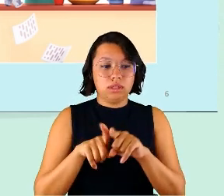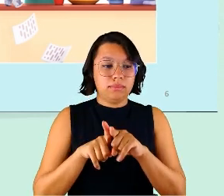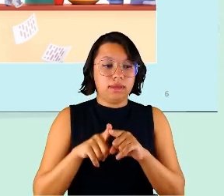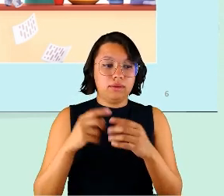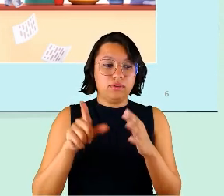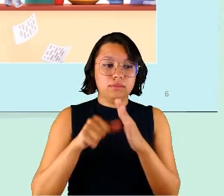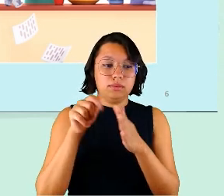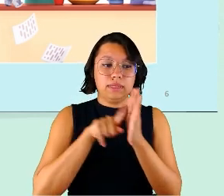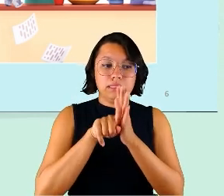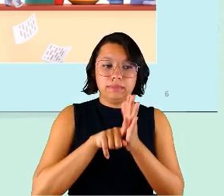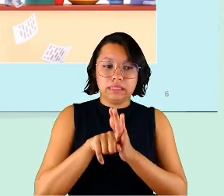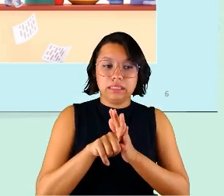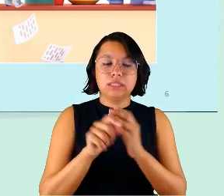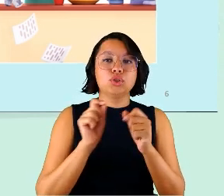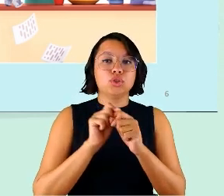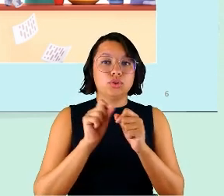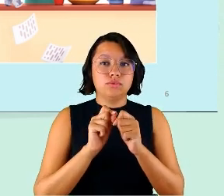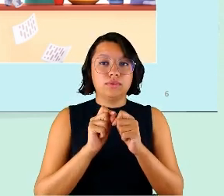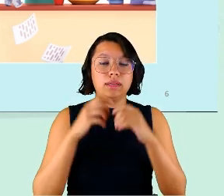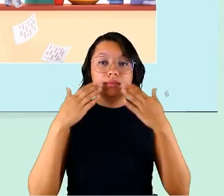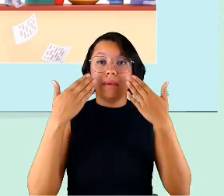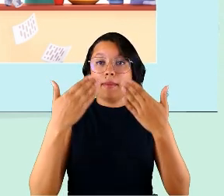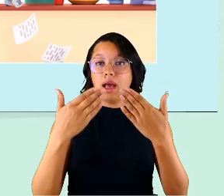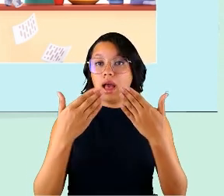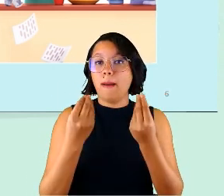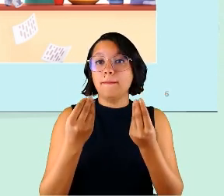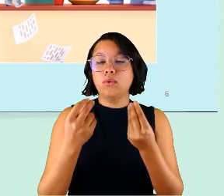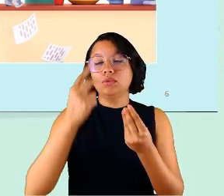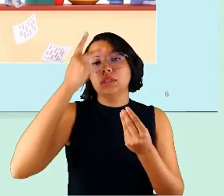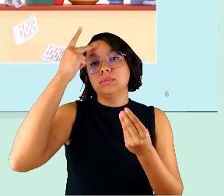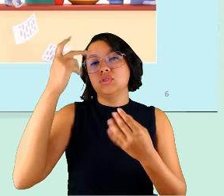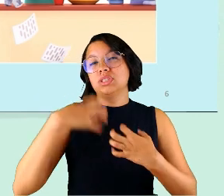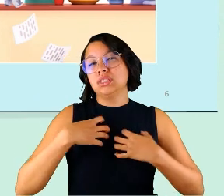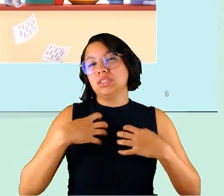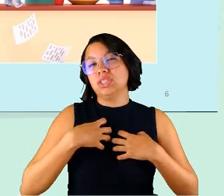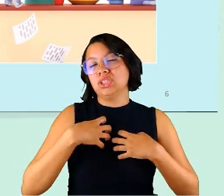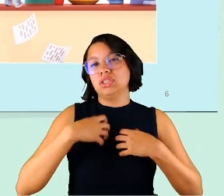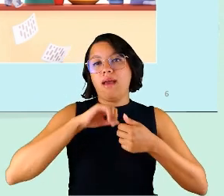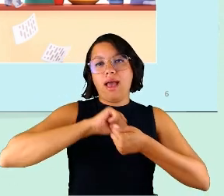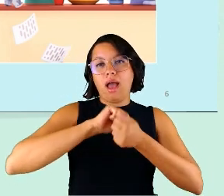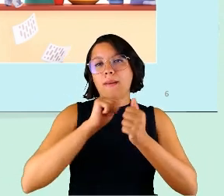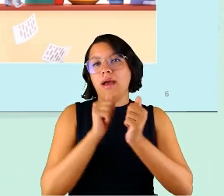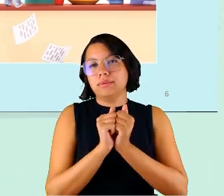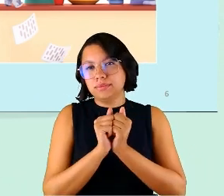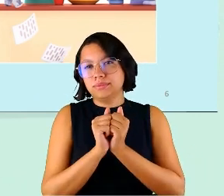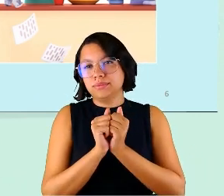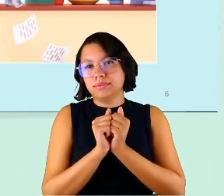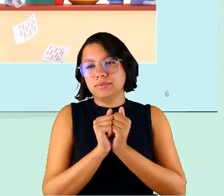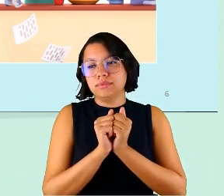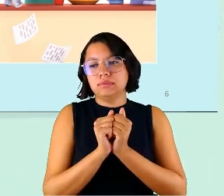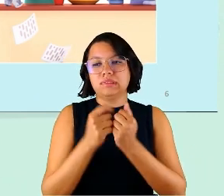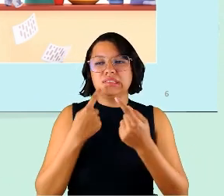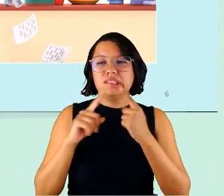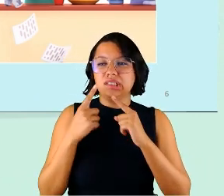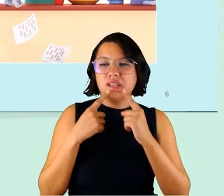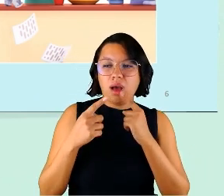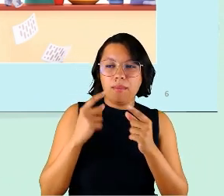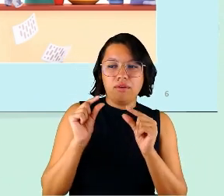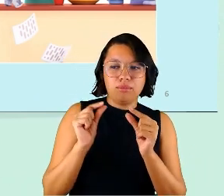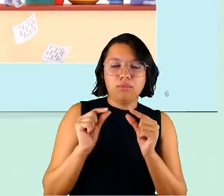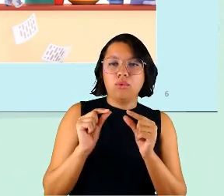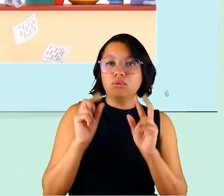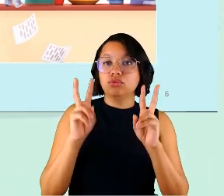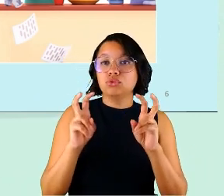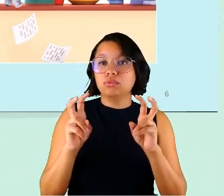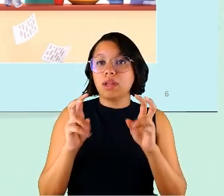aparecia bastante que as pessoas sentiram um momento de adaptação, então, elas reclamavam um